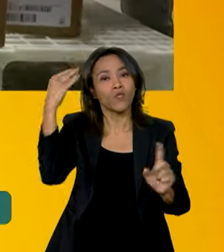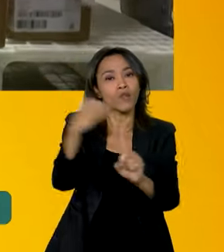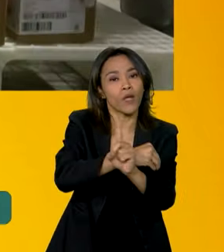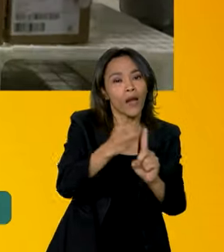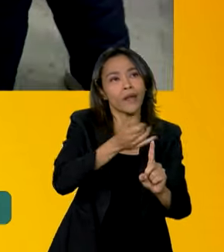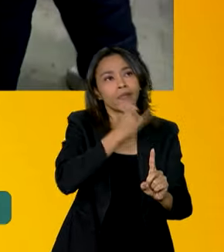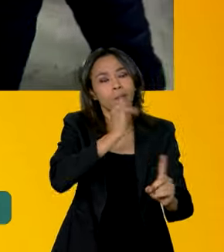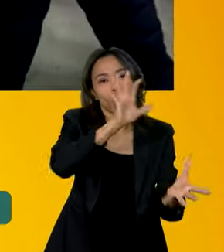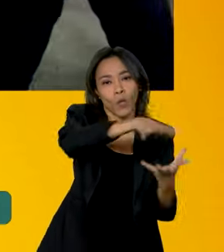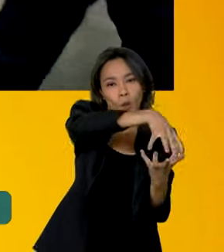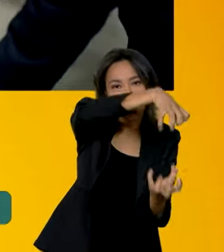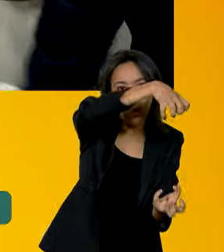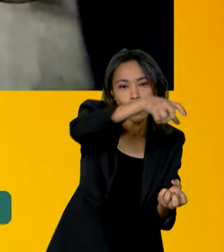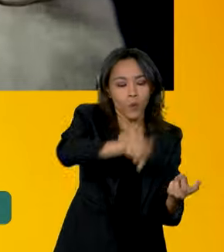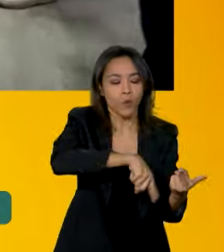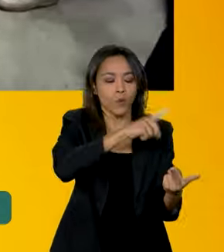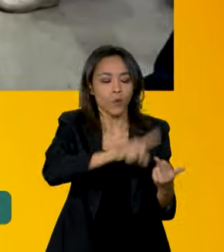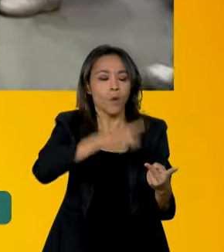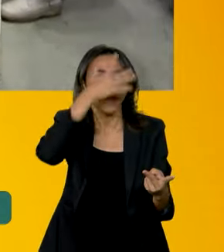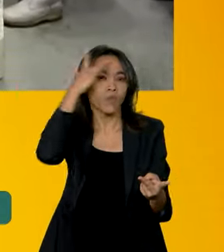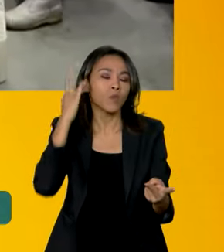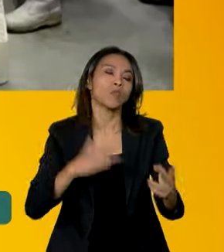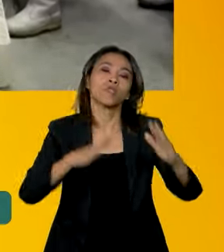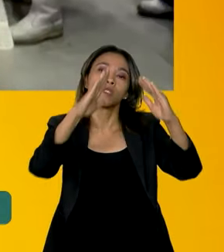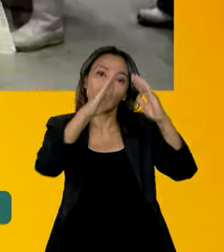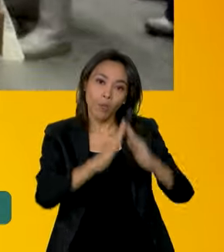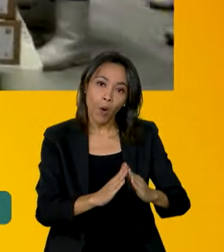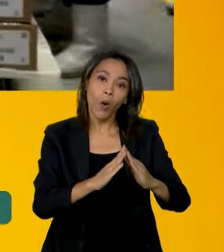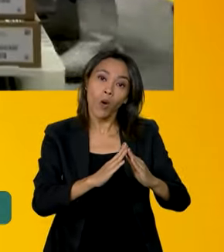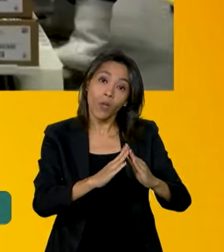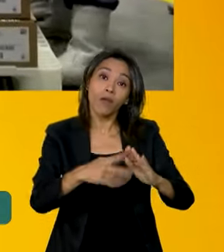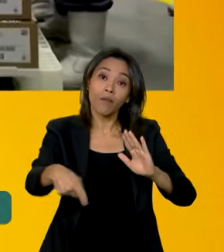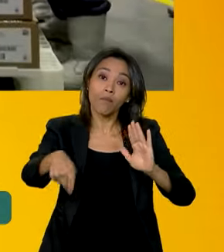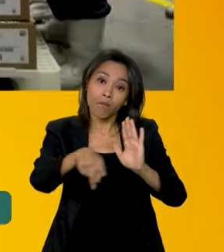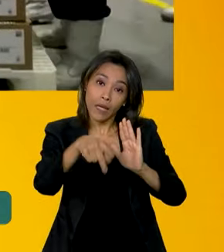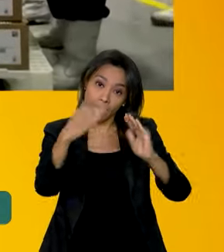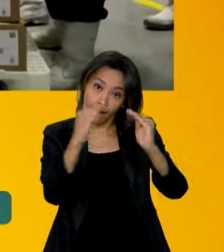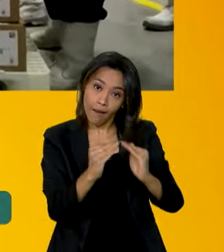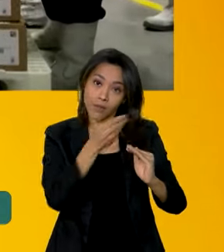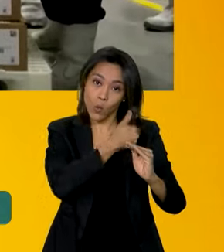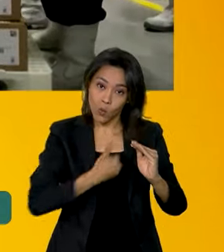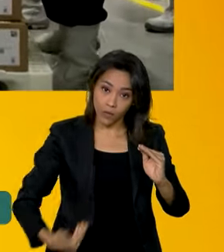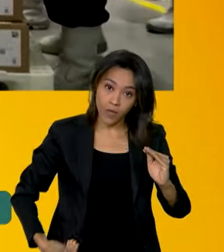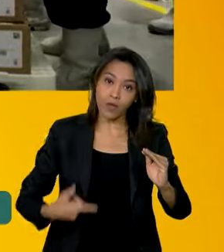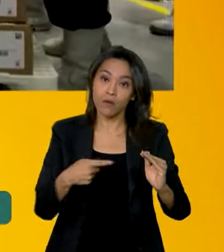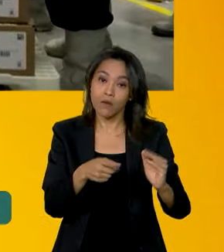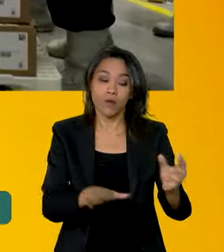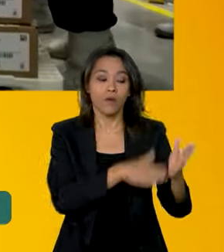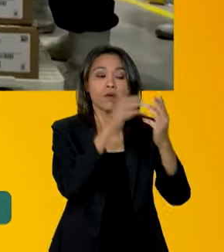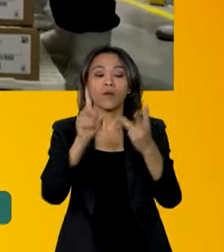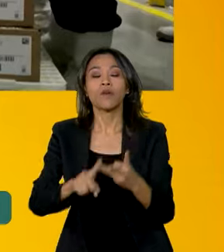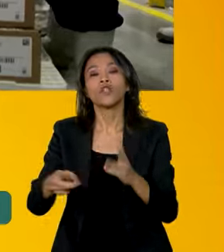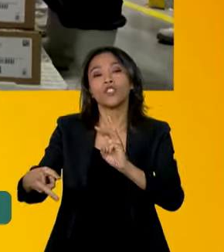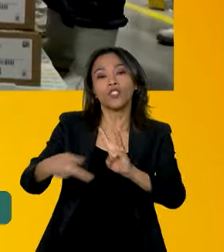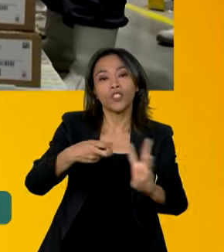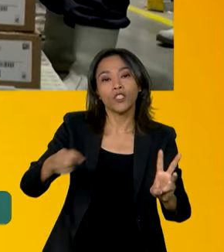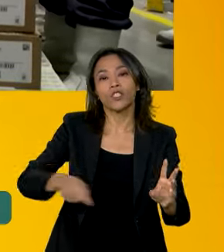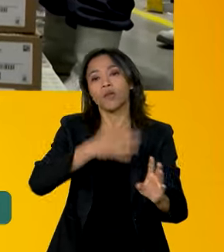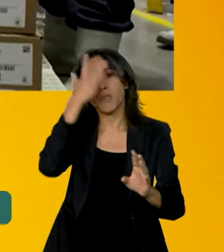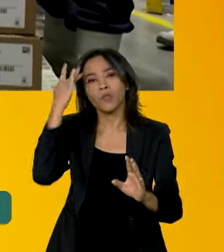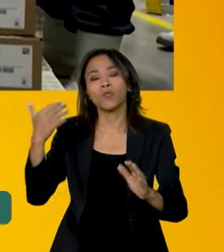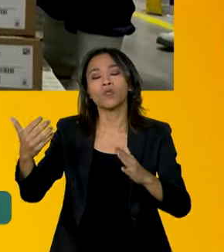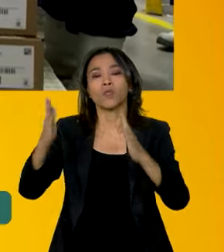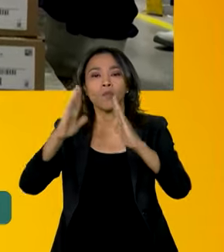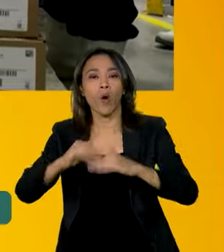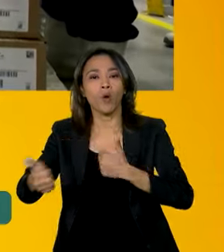idosos, pessoas também vivendo em instituições de longa permanência, imunocomprometidos, indígenas e ribeirinhos.